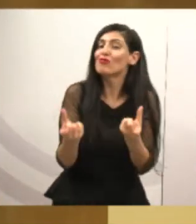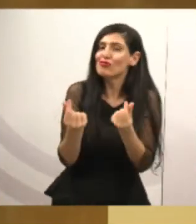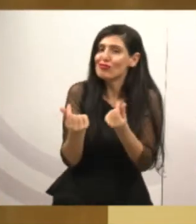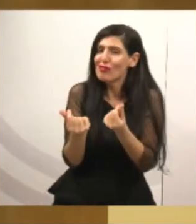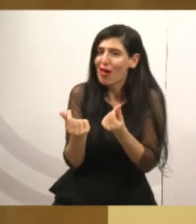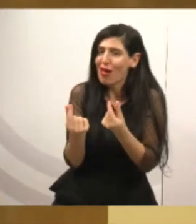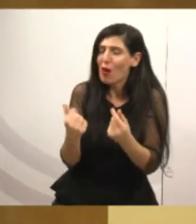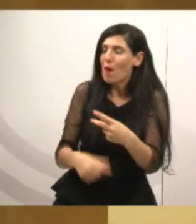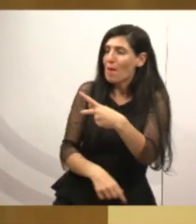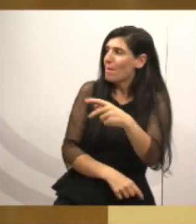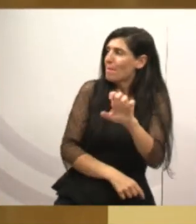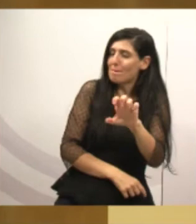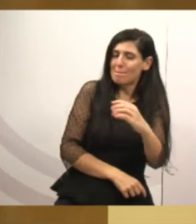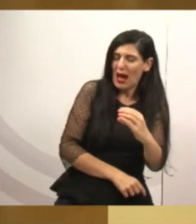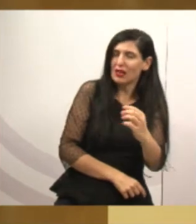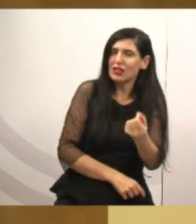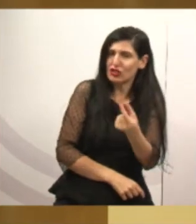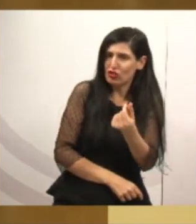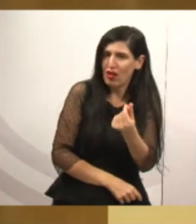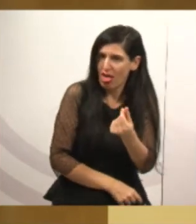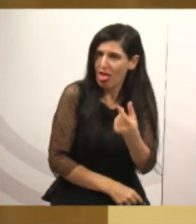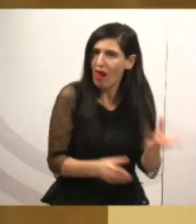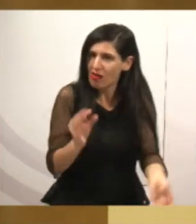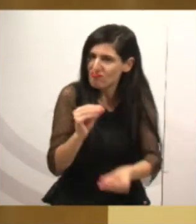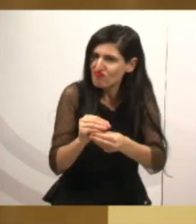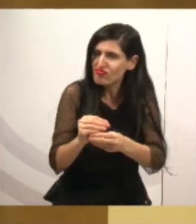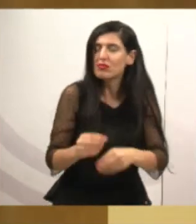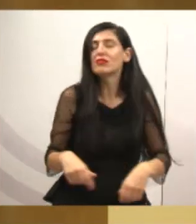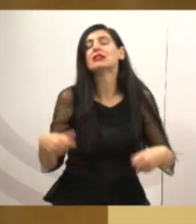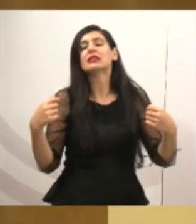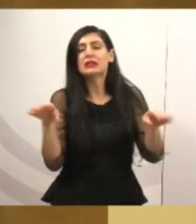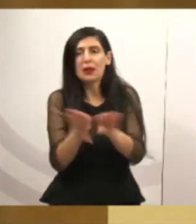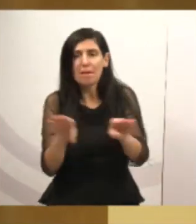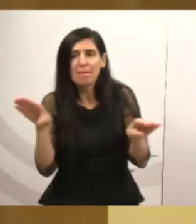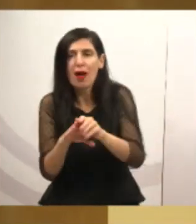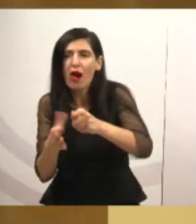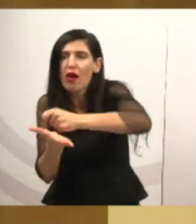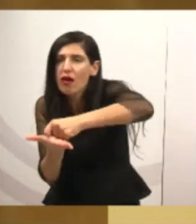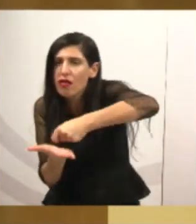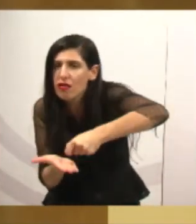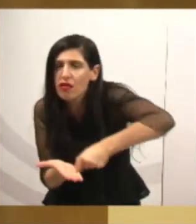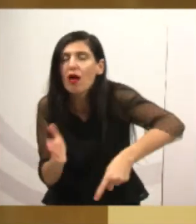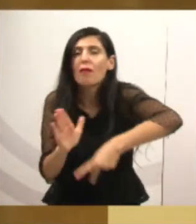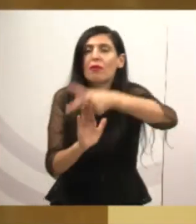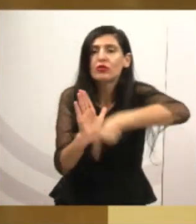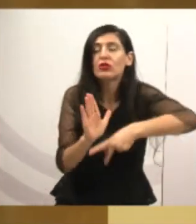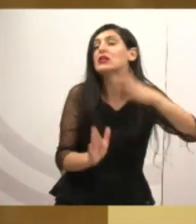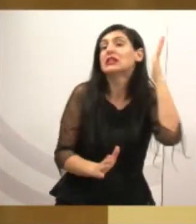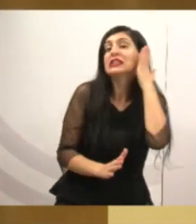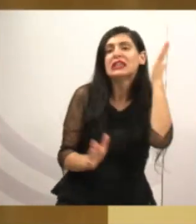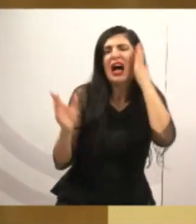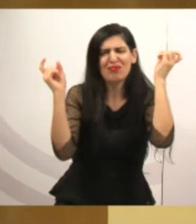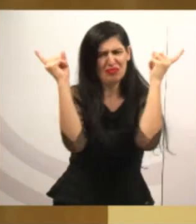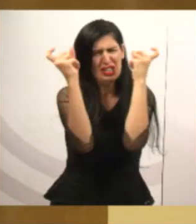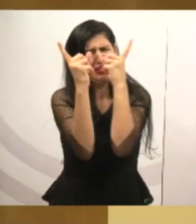fazer os projetos que necessita, os projetos que precisa, porque aqui a gente sabe, a dificuldade é muito grande.